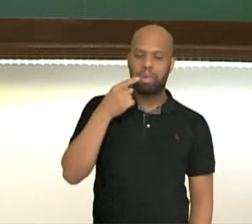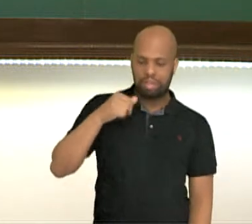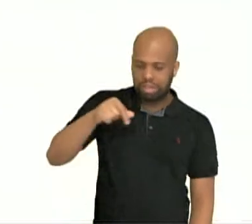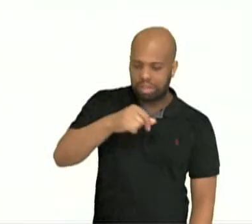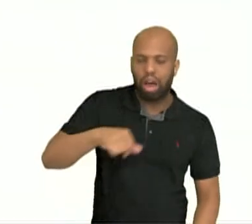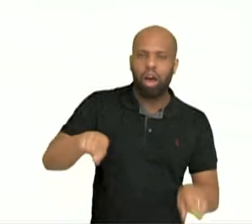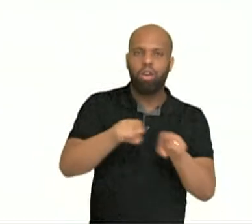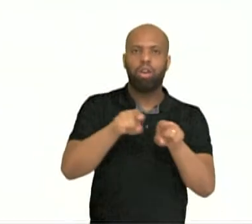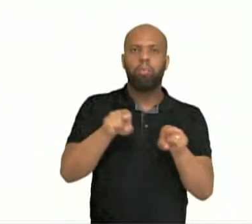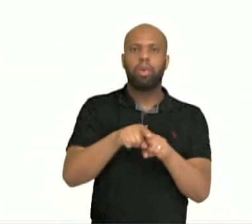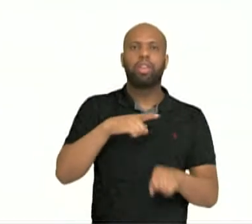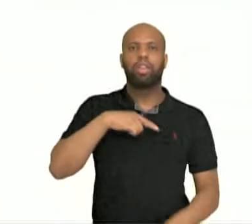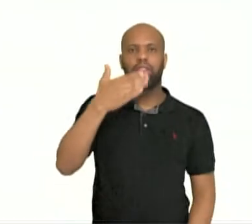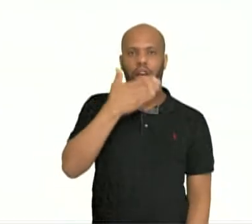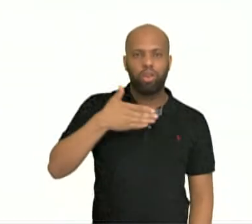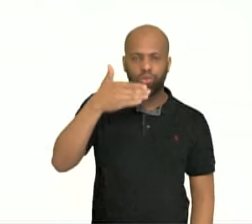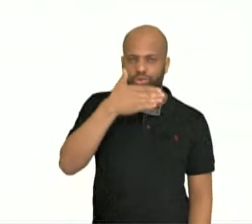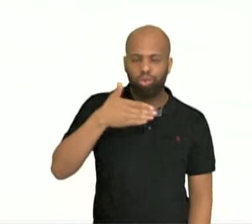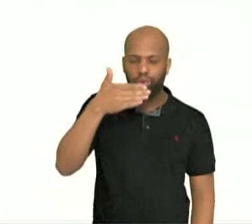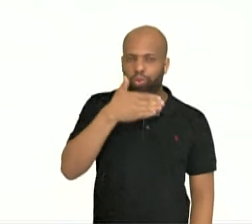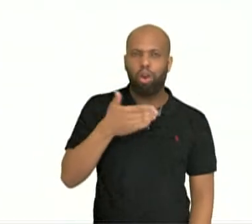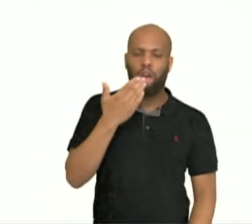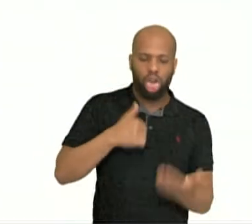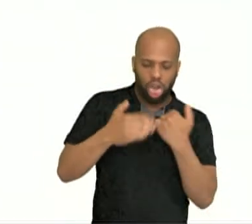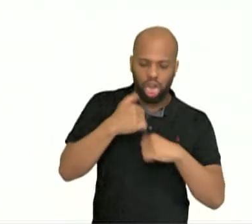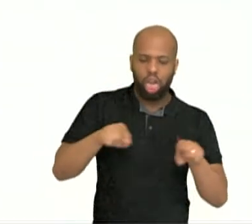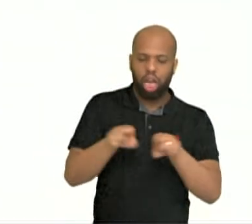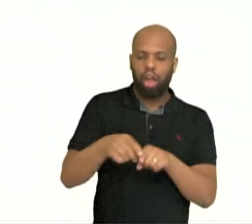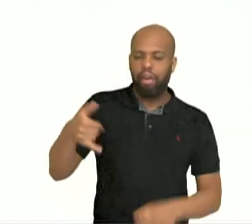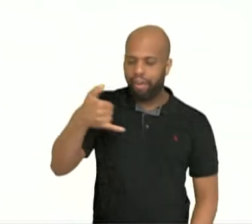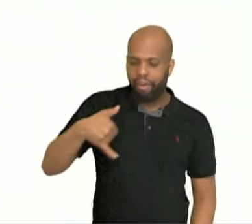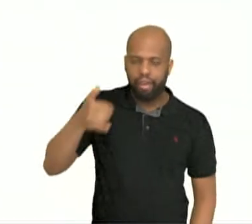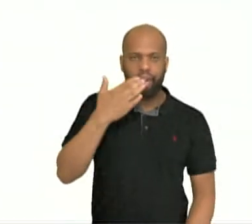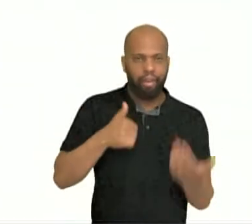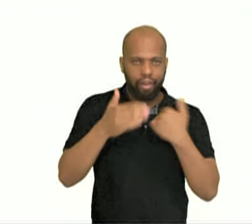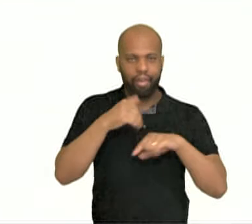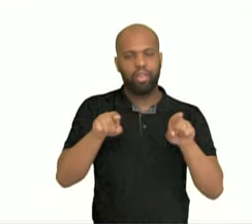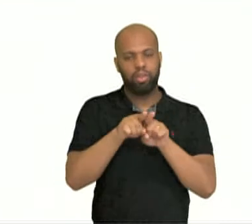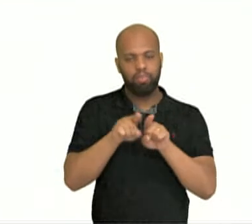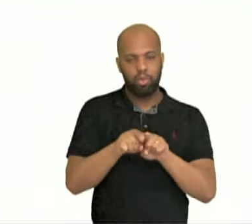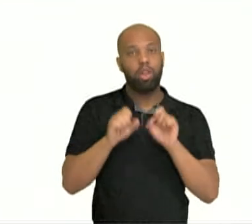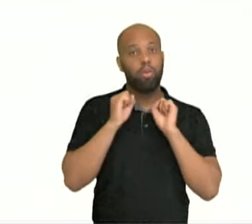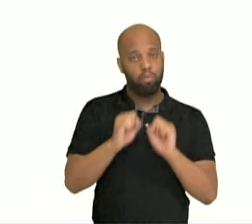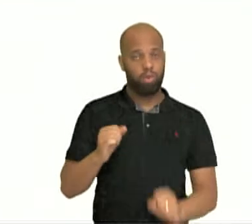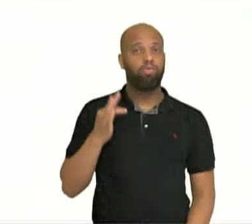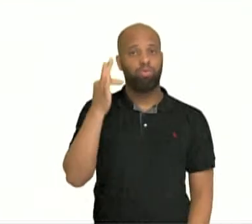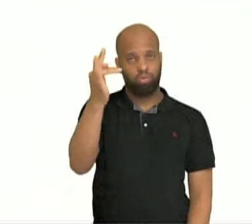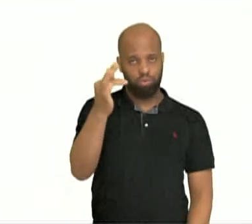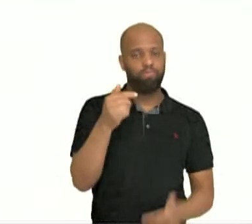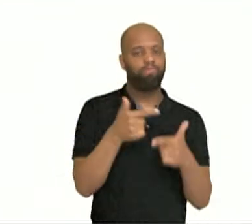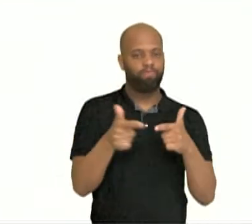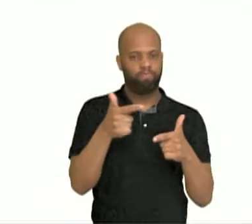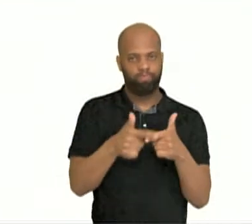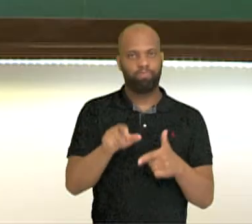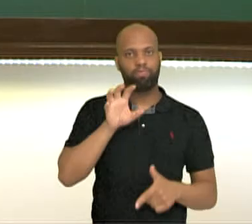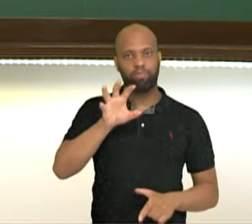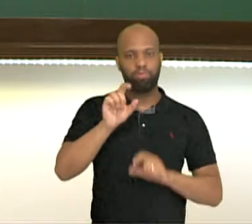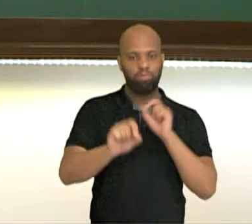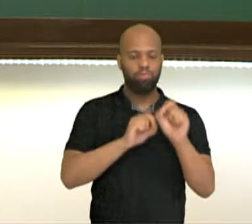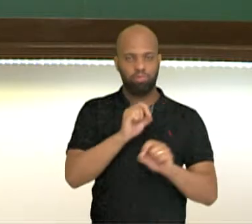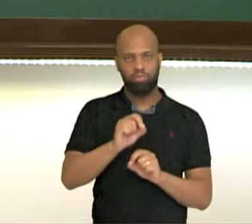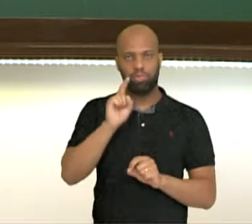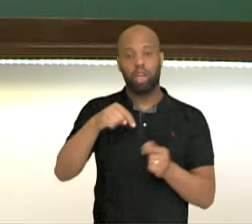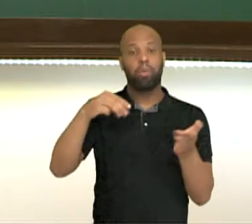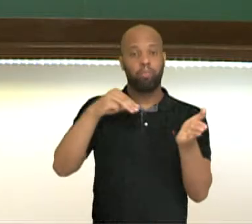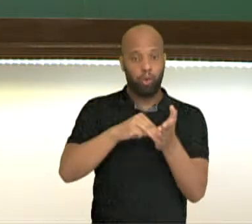ingere muito açúcar, ingere muita gordura, grandes problemas. Isso é a causa,